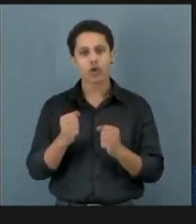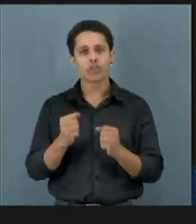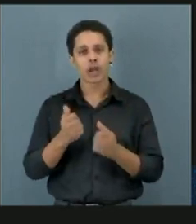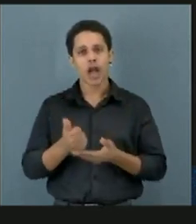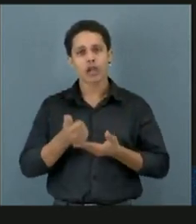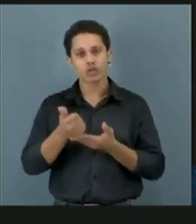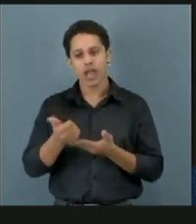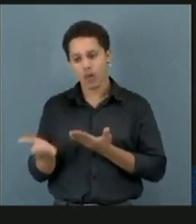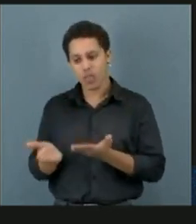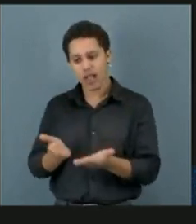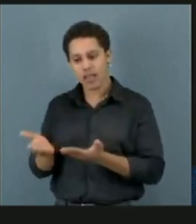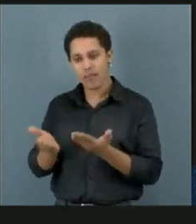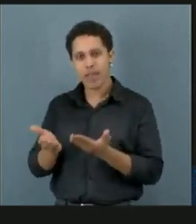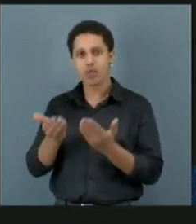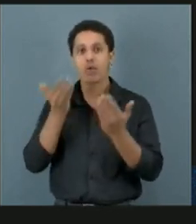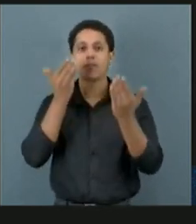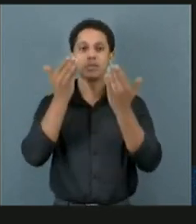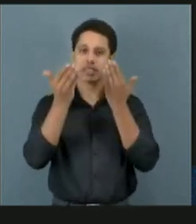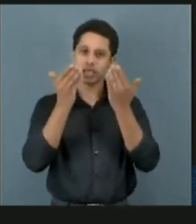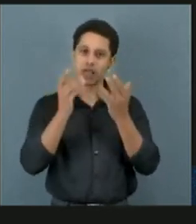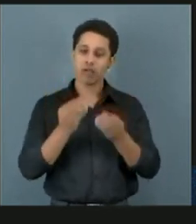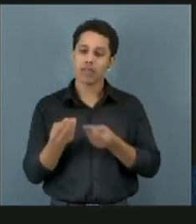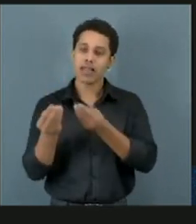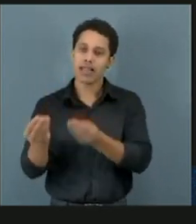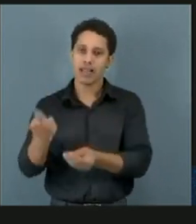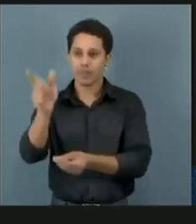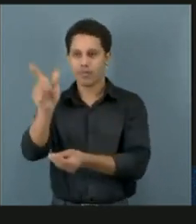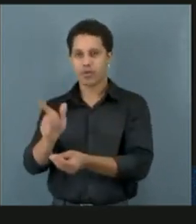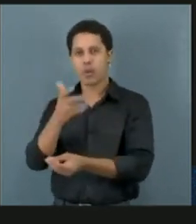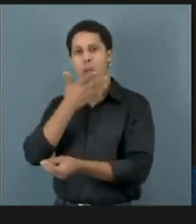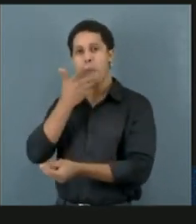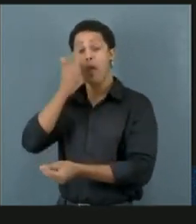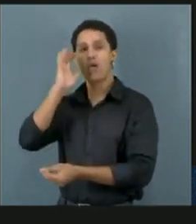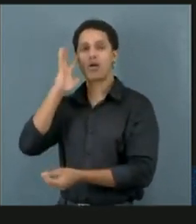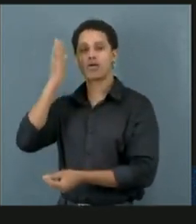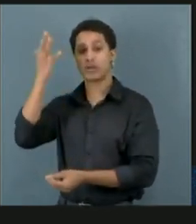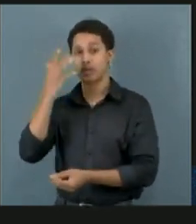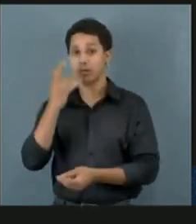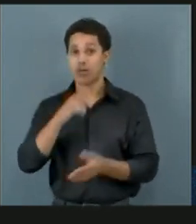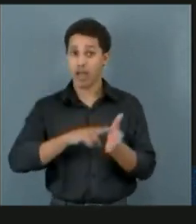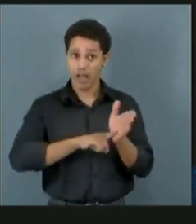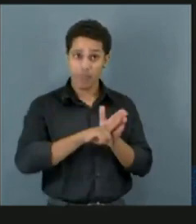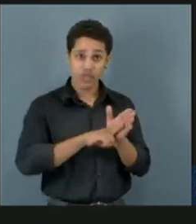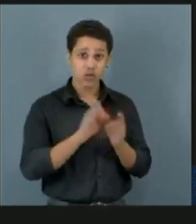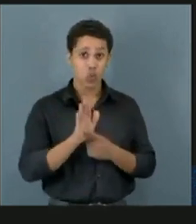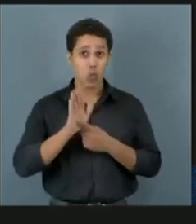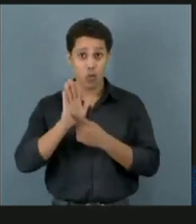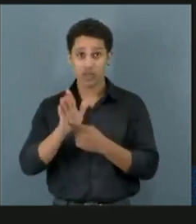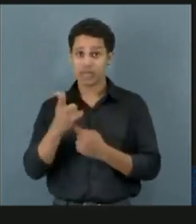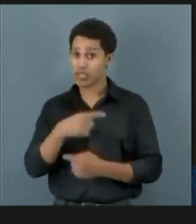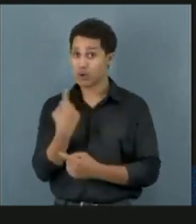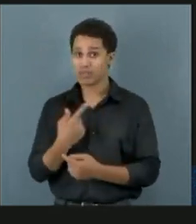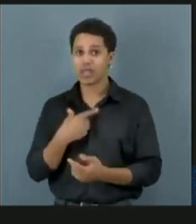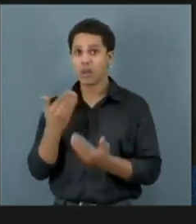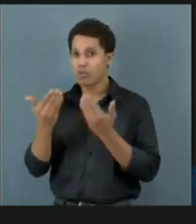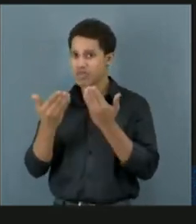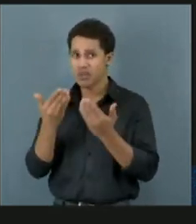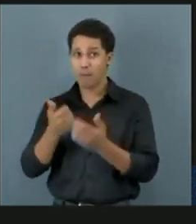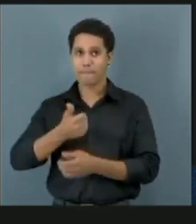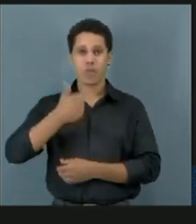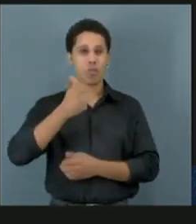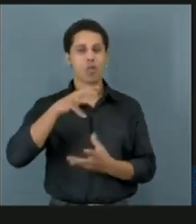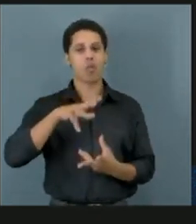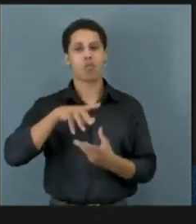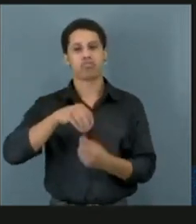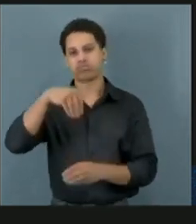psiquiátrico e dar para as pessoas o melhor resultado. As pesquisas mostram que nós temos uma psiquiatria de primeiro mundo no Brasil